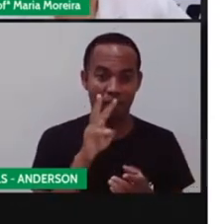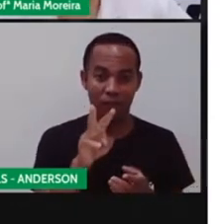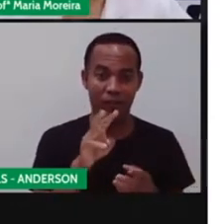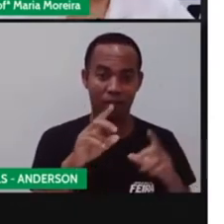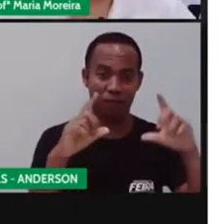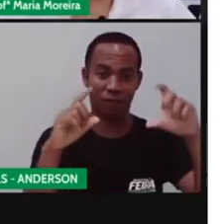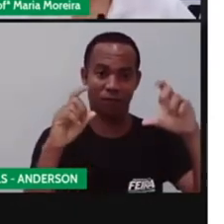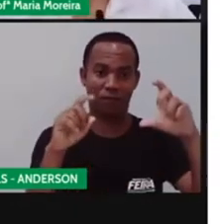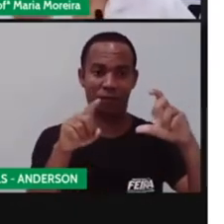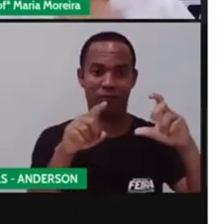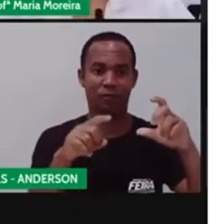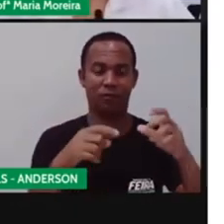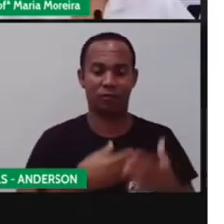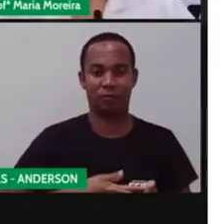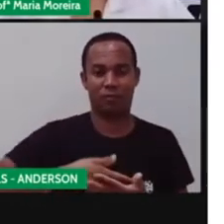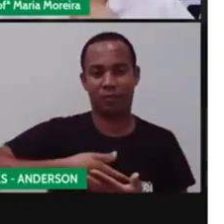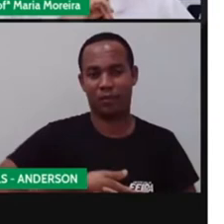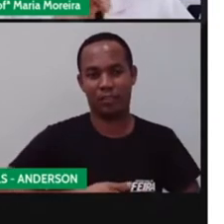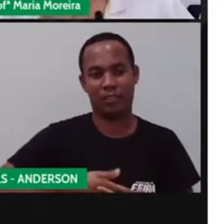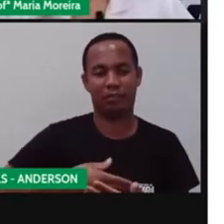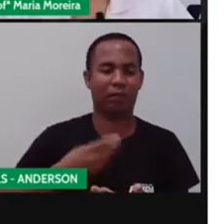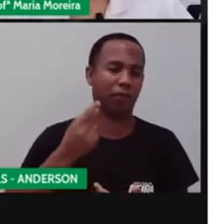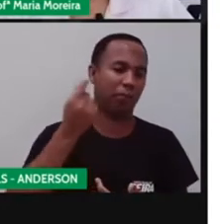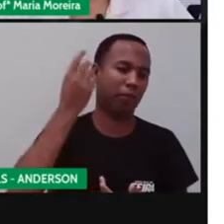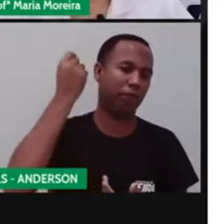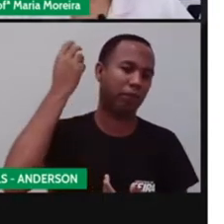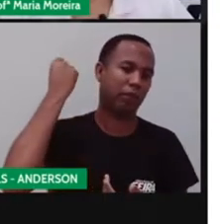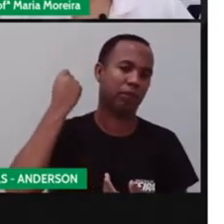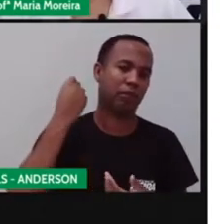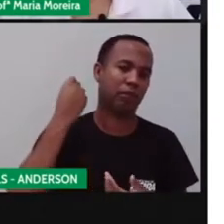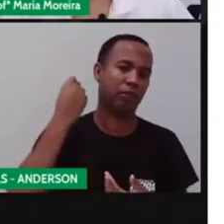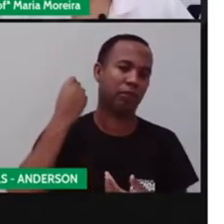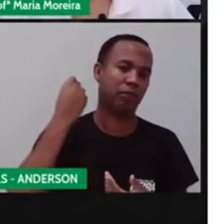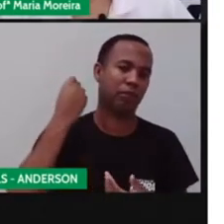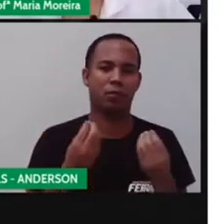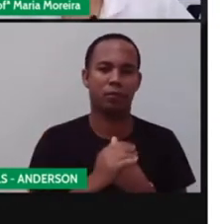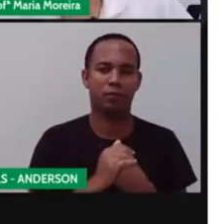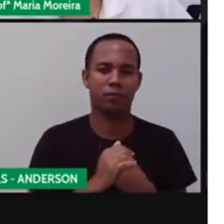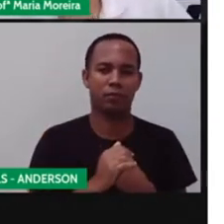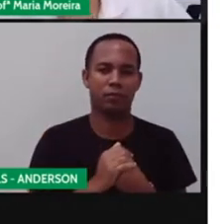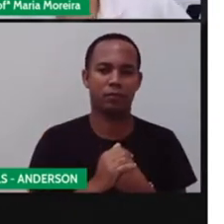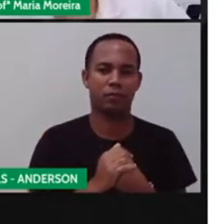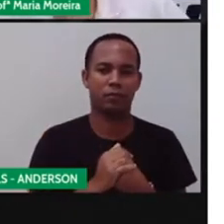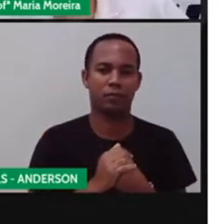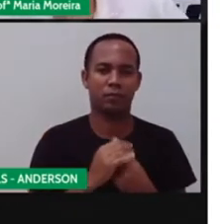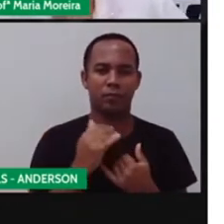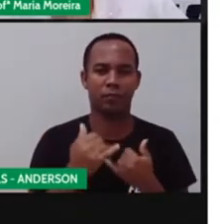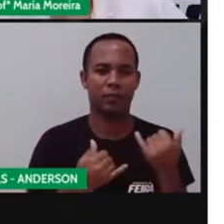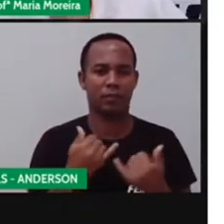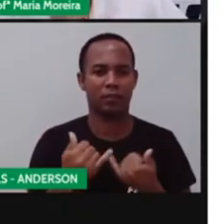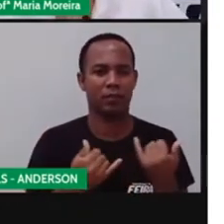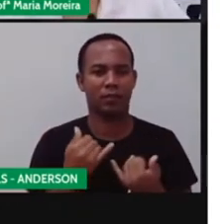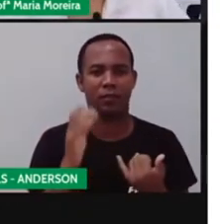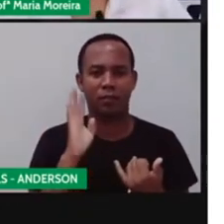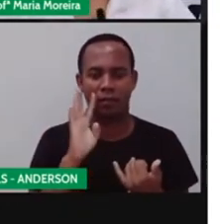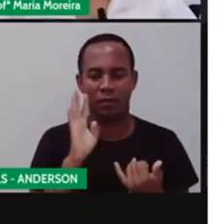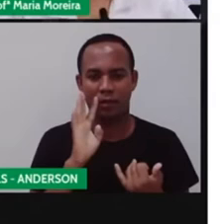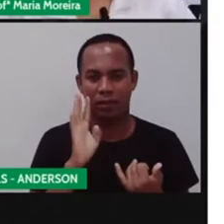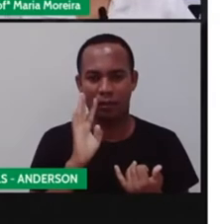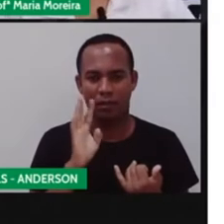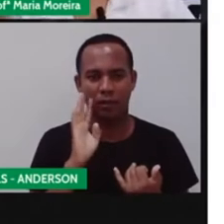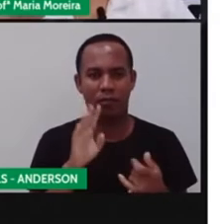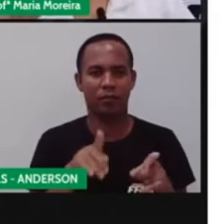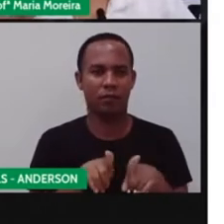a imagem das bonecas, né? Uma boneca mais antiga, que não é completamente em pano. Uma boneca mais moderna, que também é em pano. Mas a gente